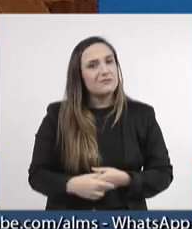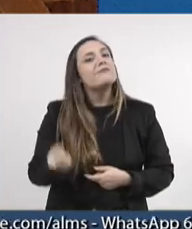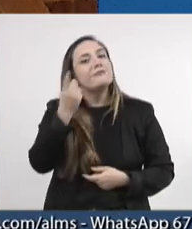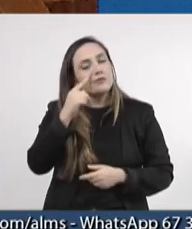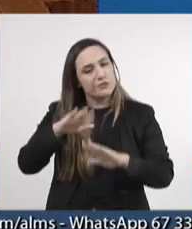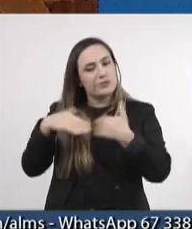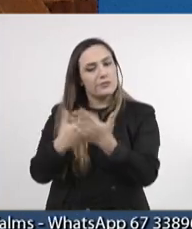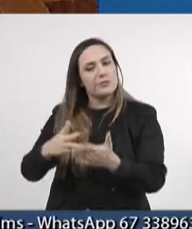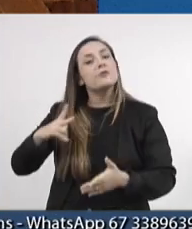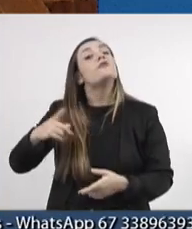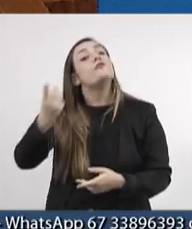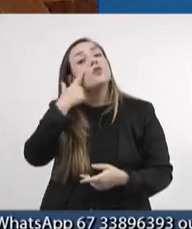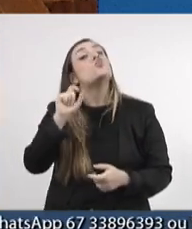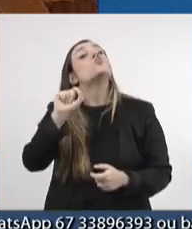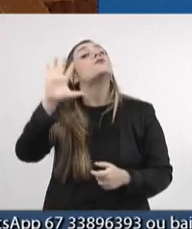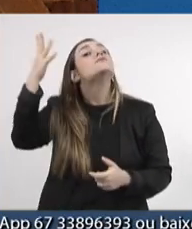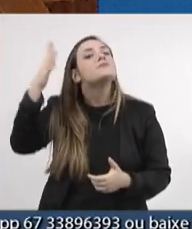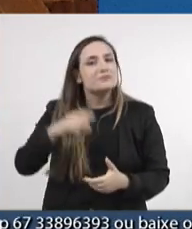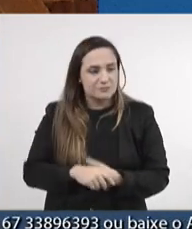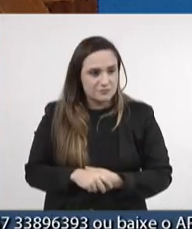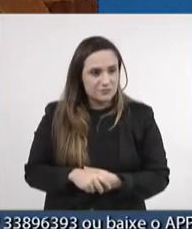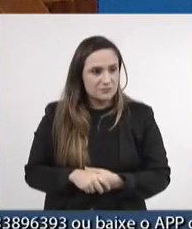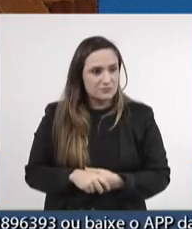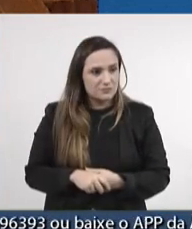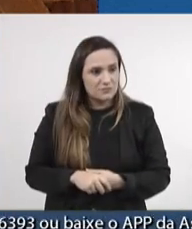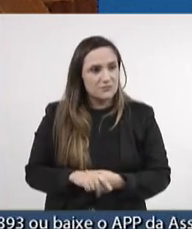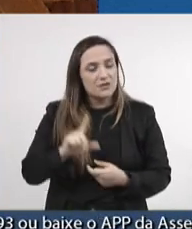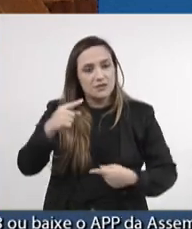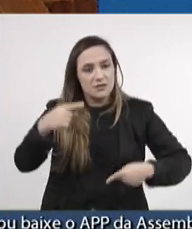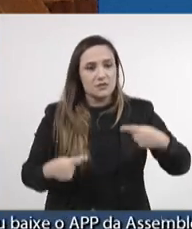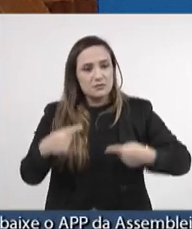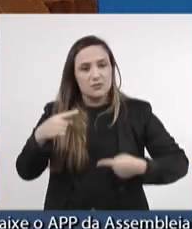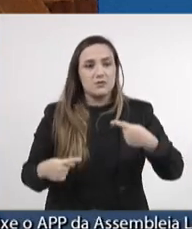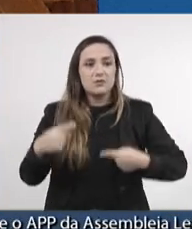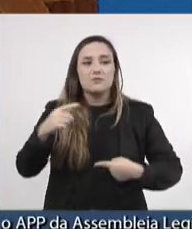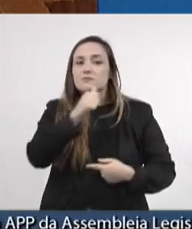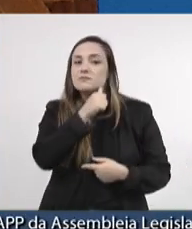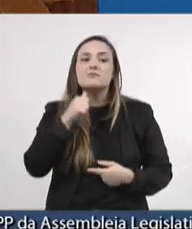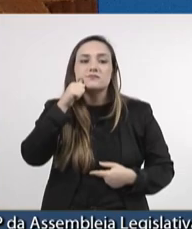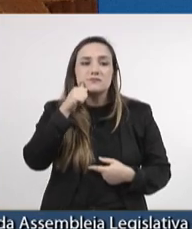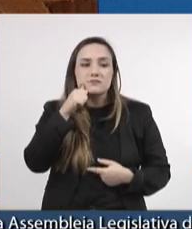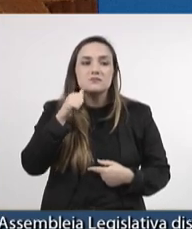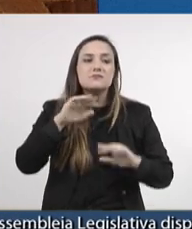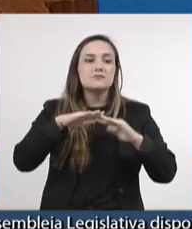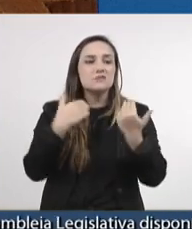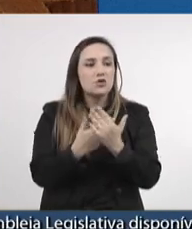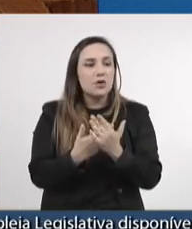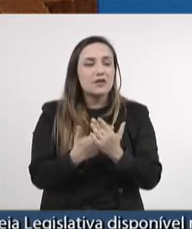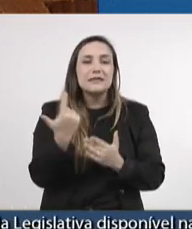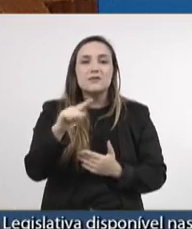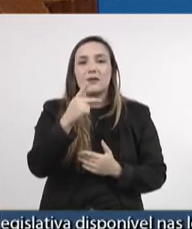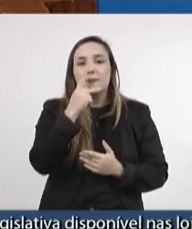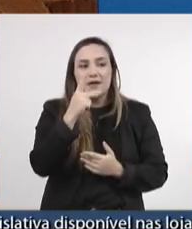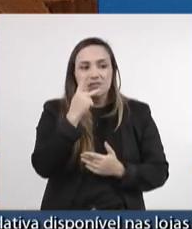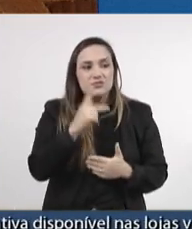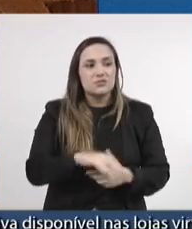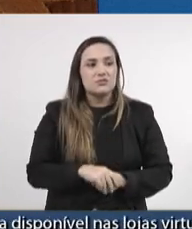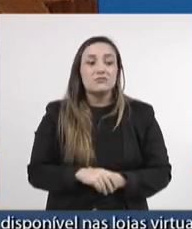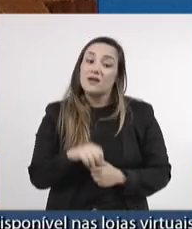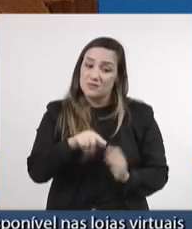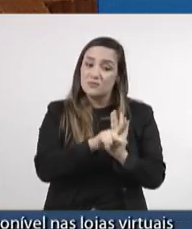vocês verem o que vai acontecer. Então, é esse tipo de debate, deputado Antônio Vaz, que a escola sem partido, que esse projeto